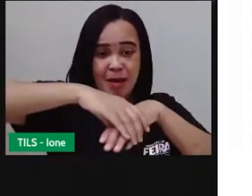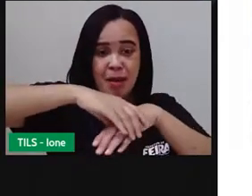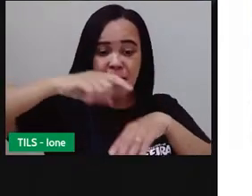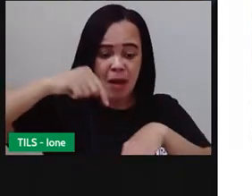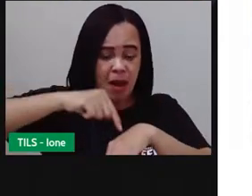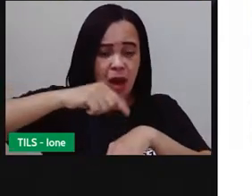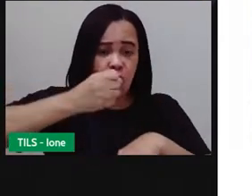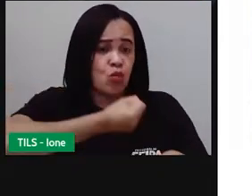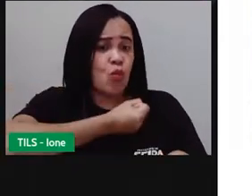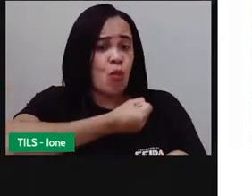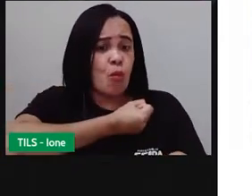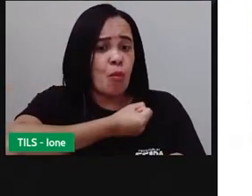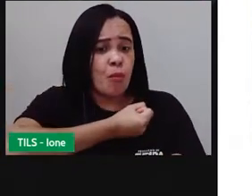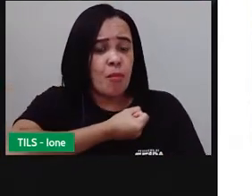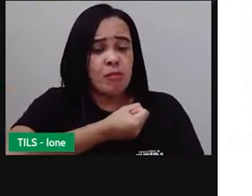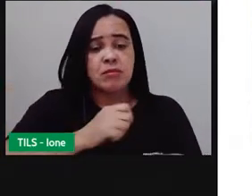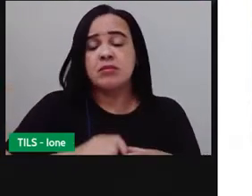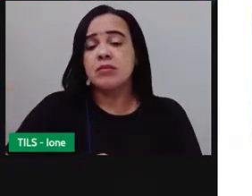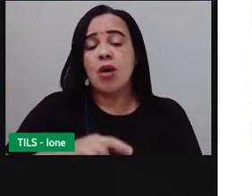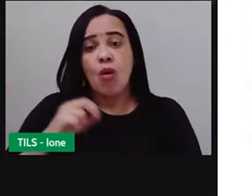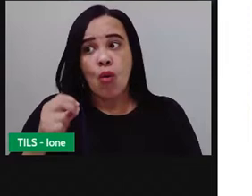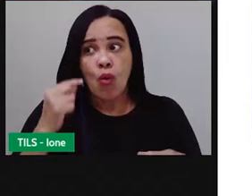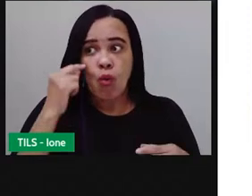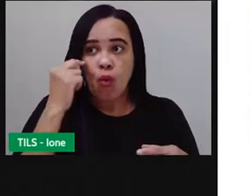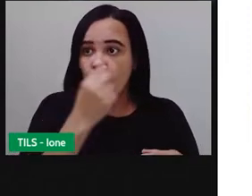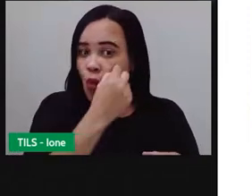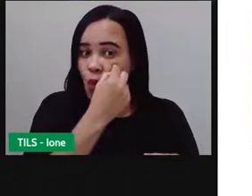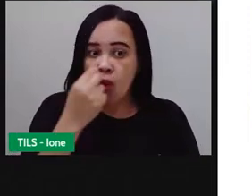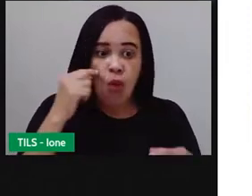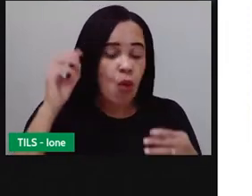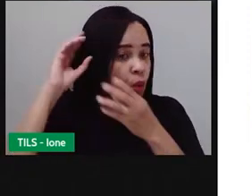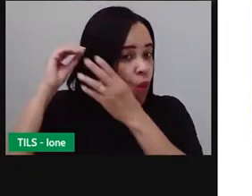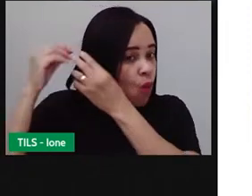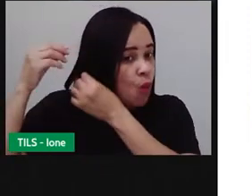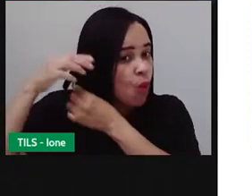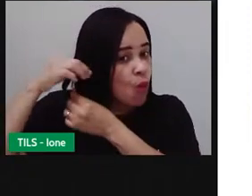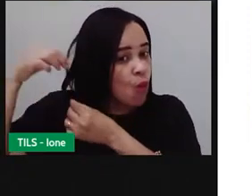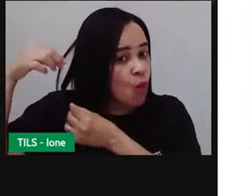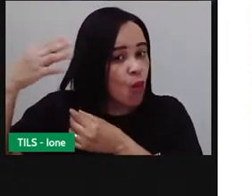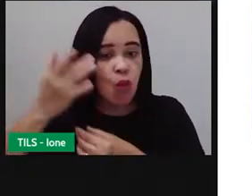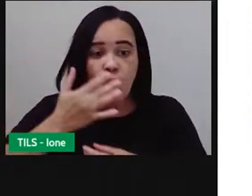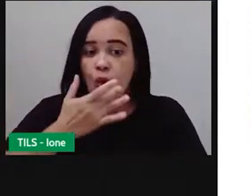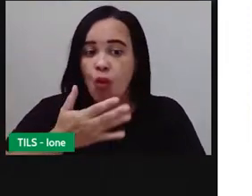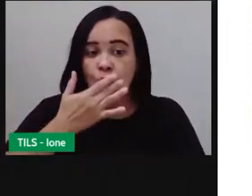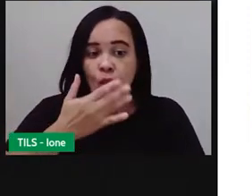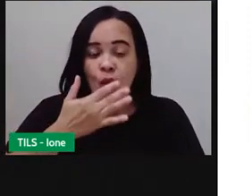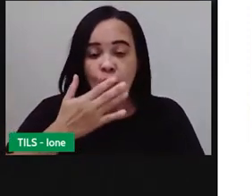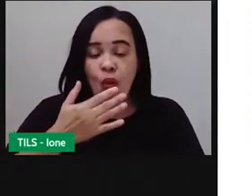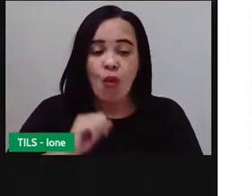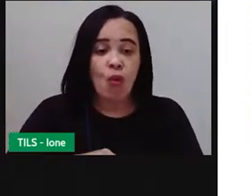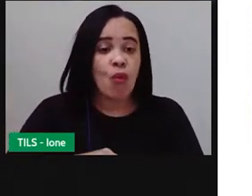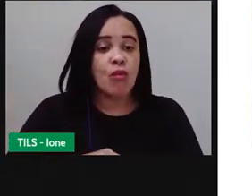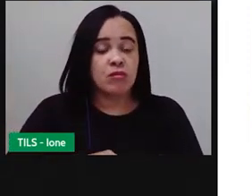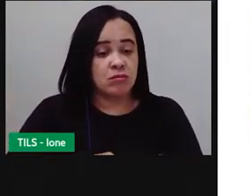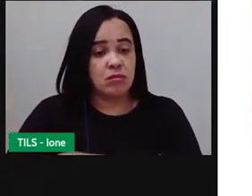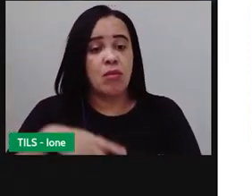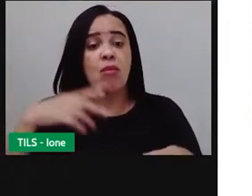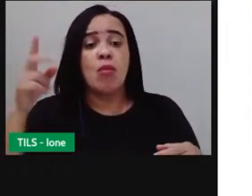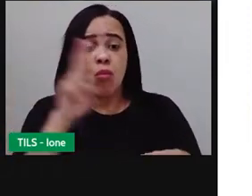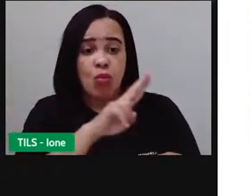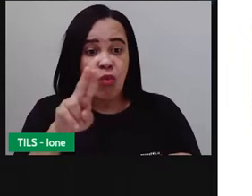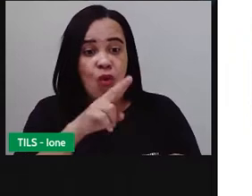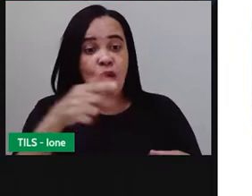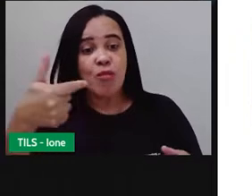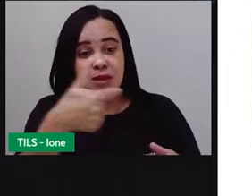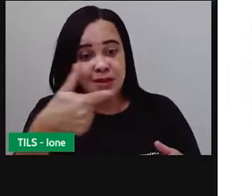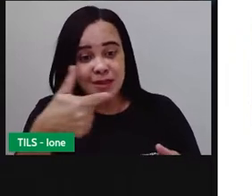a cor dos seus olhos, a cor do seu cabelo, o seu sobrenome, o